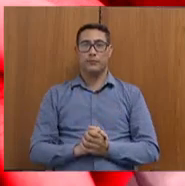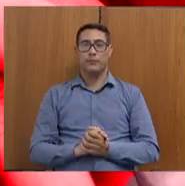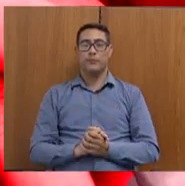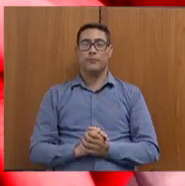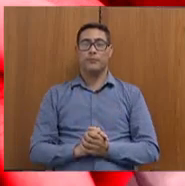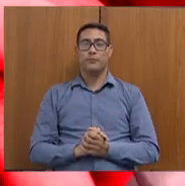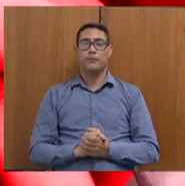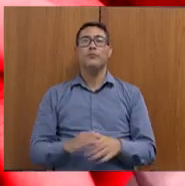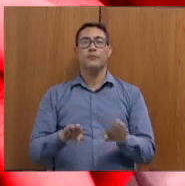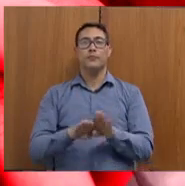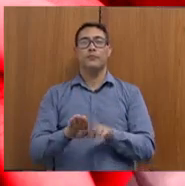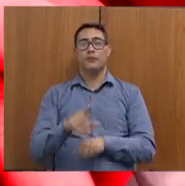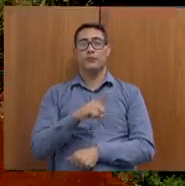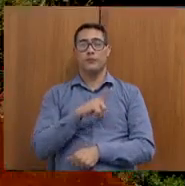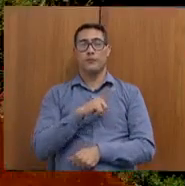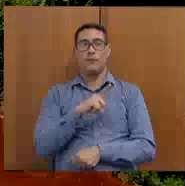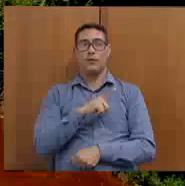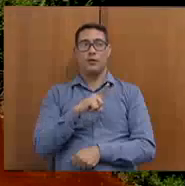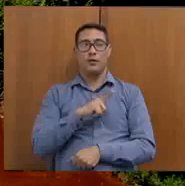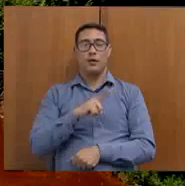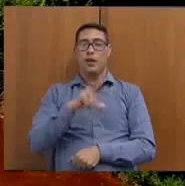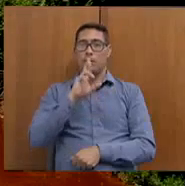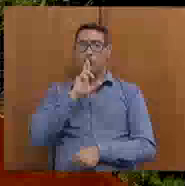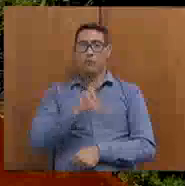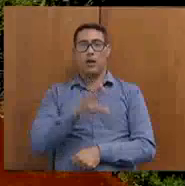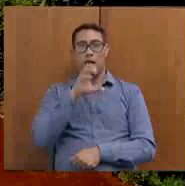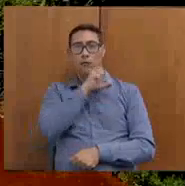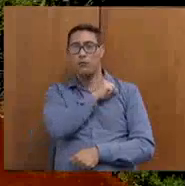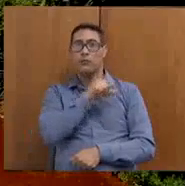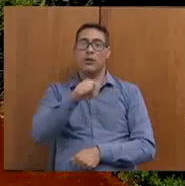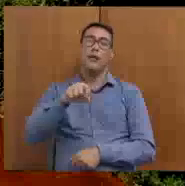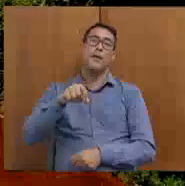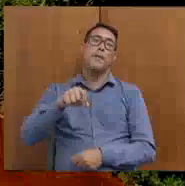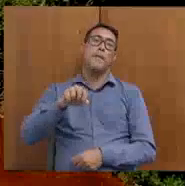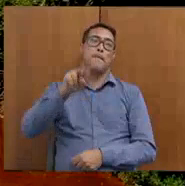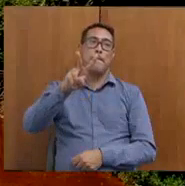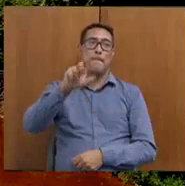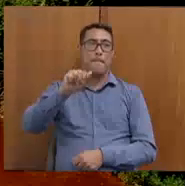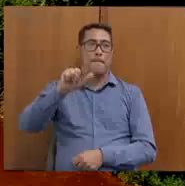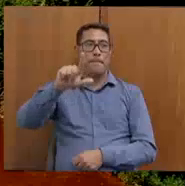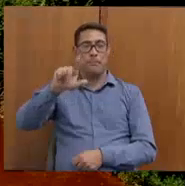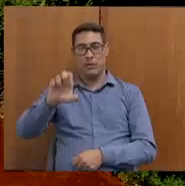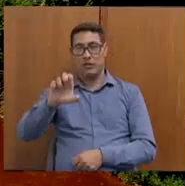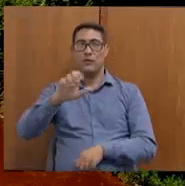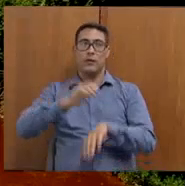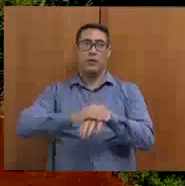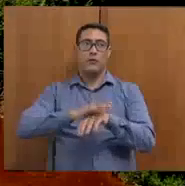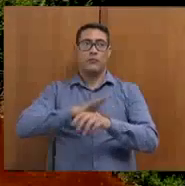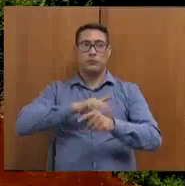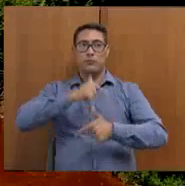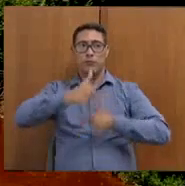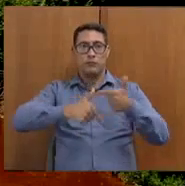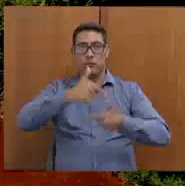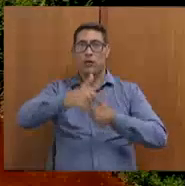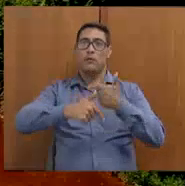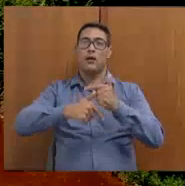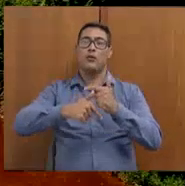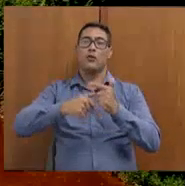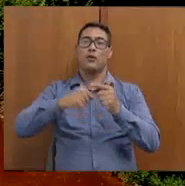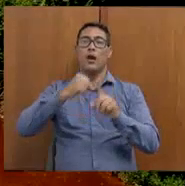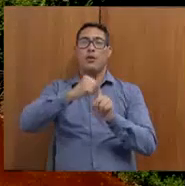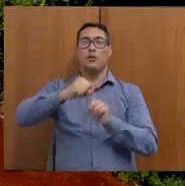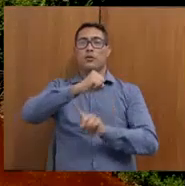Temos também, como resposta rápida da Vale, o fortalecimento dos serviços socioassistenciais dos municípios.